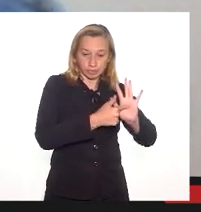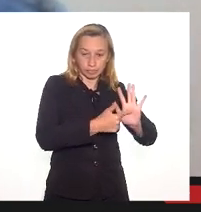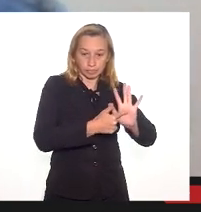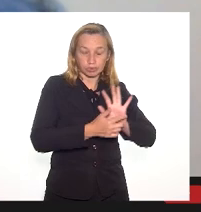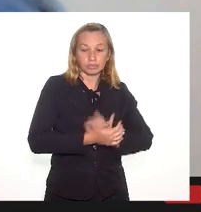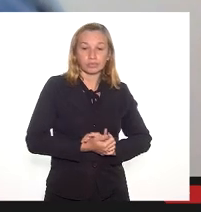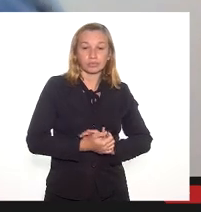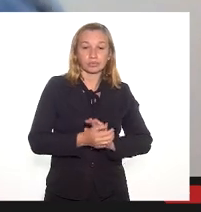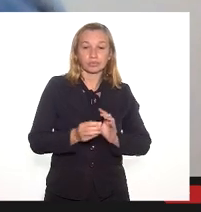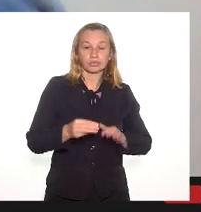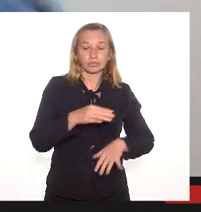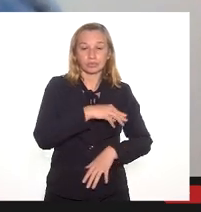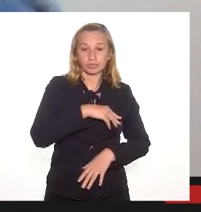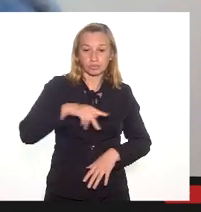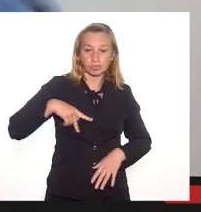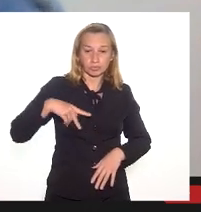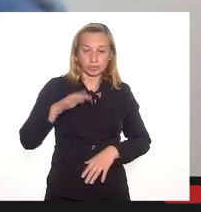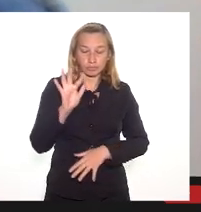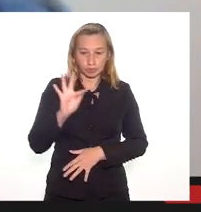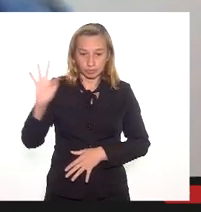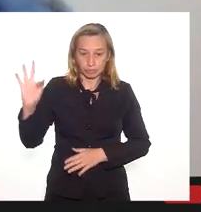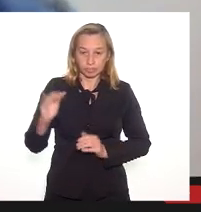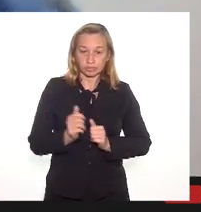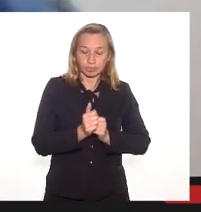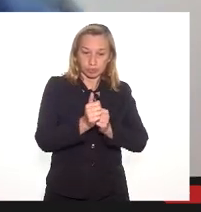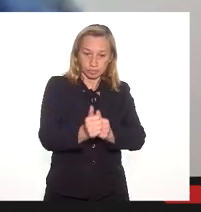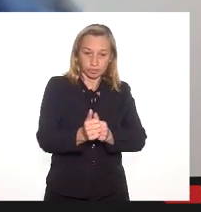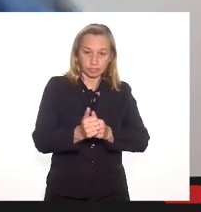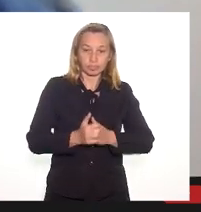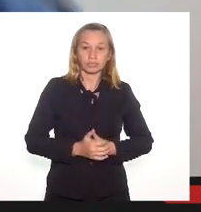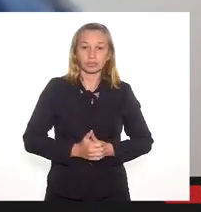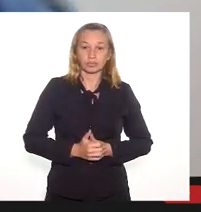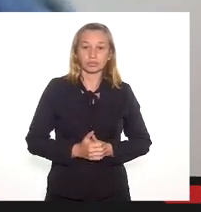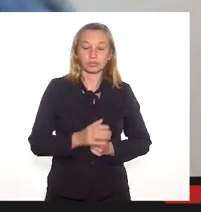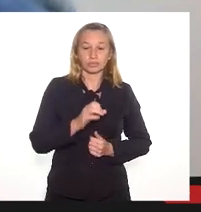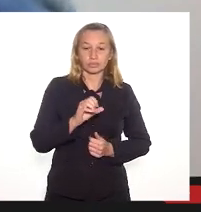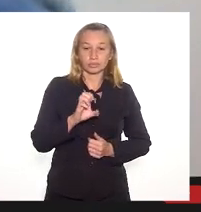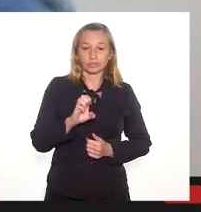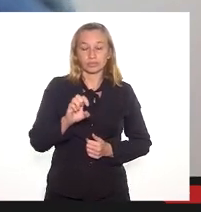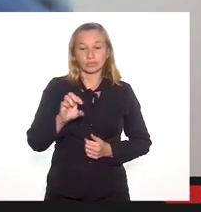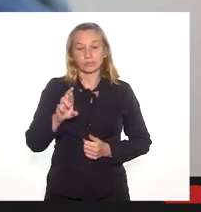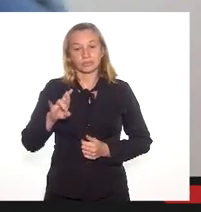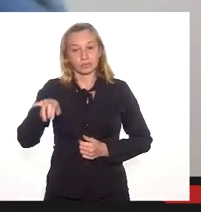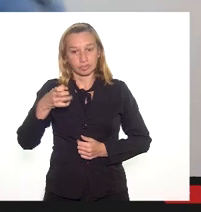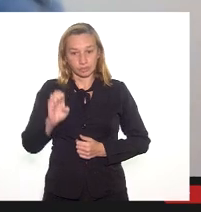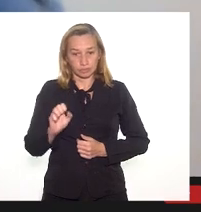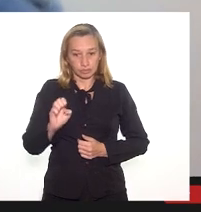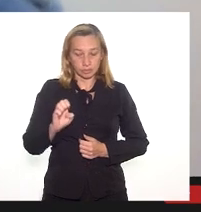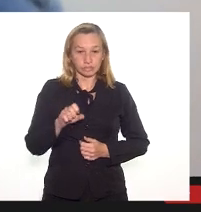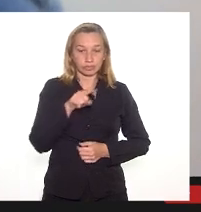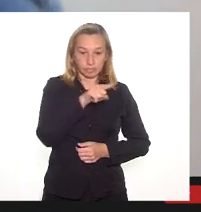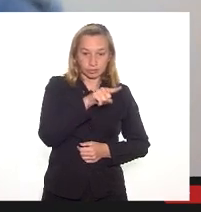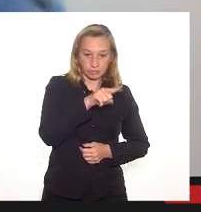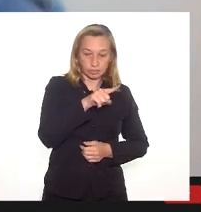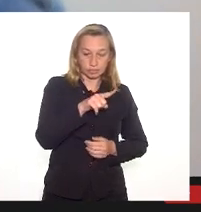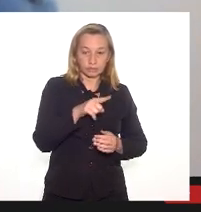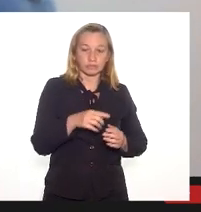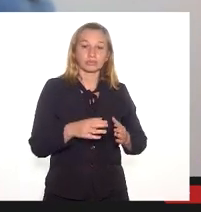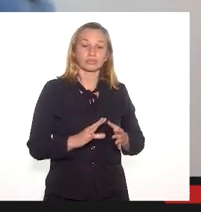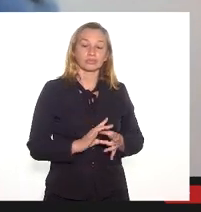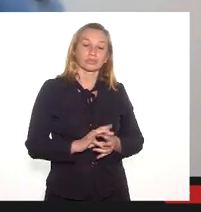Ministério Público Federal, ele está acompanhando a, a implementação do CEARG ali, e a questão do licenciamento do local.